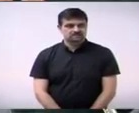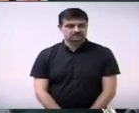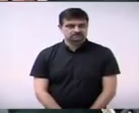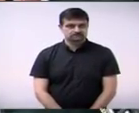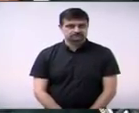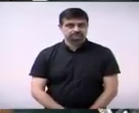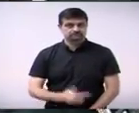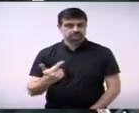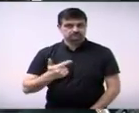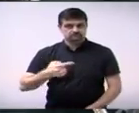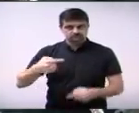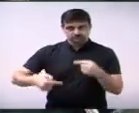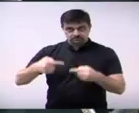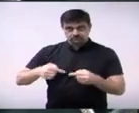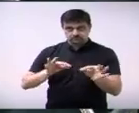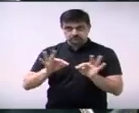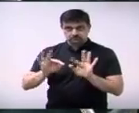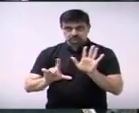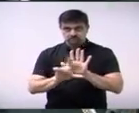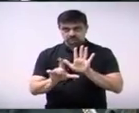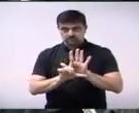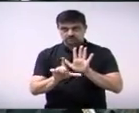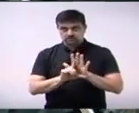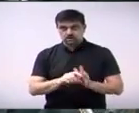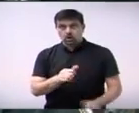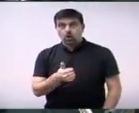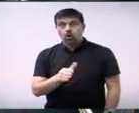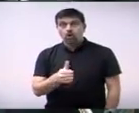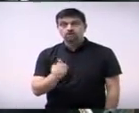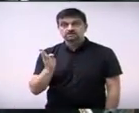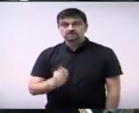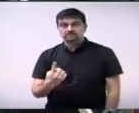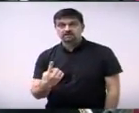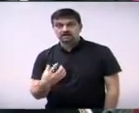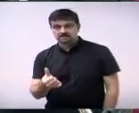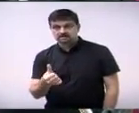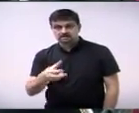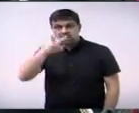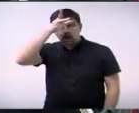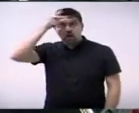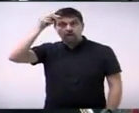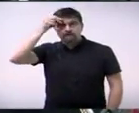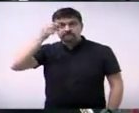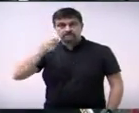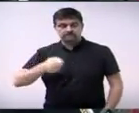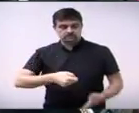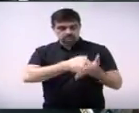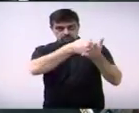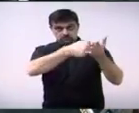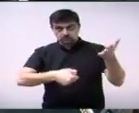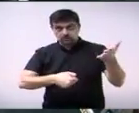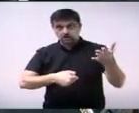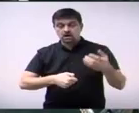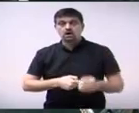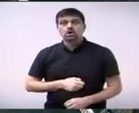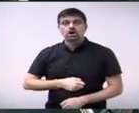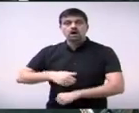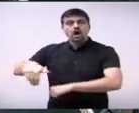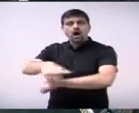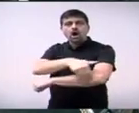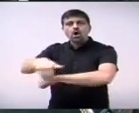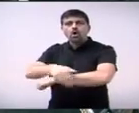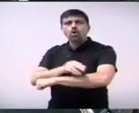Segundo a discussão do projeto de lei 11-16 do Executivo, que estende a denominação de várias